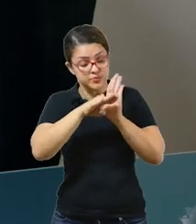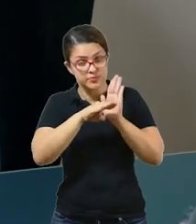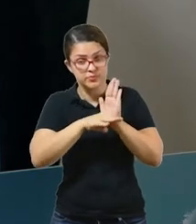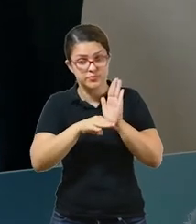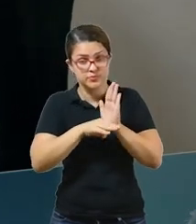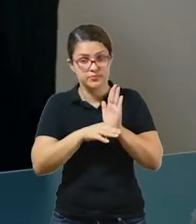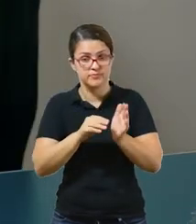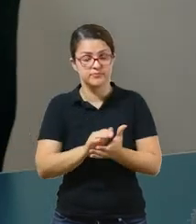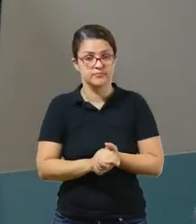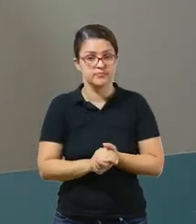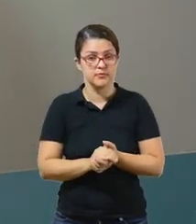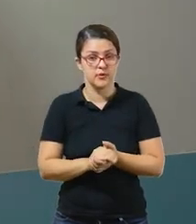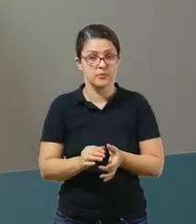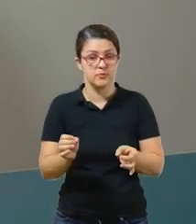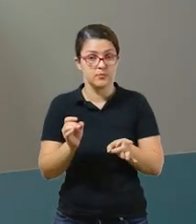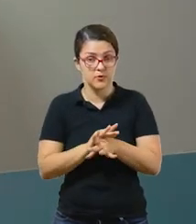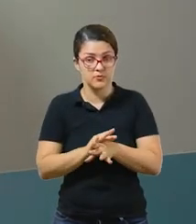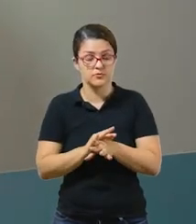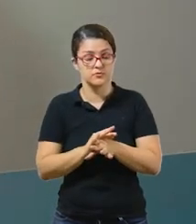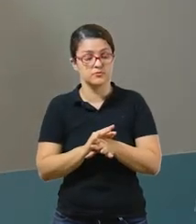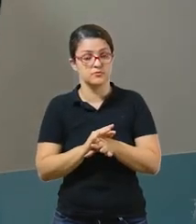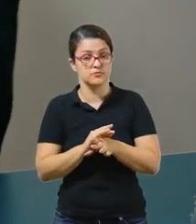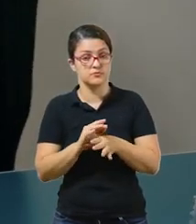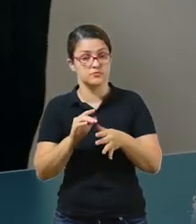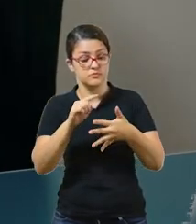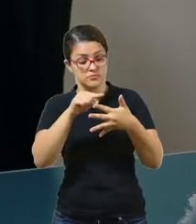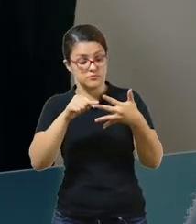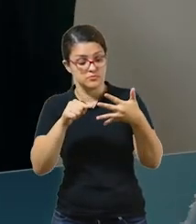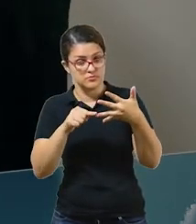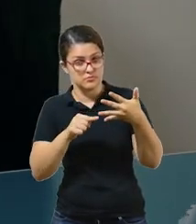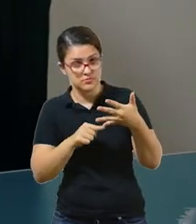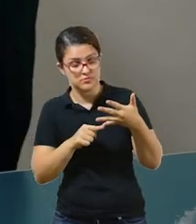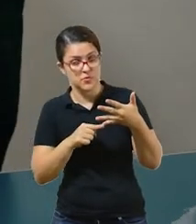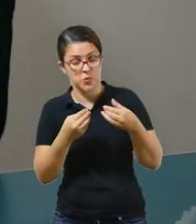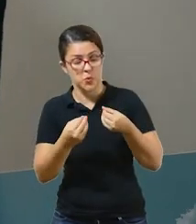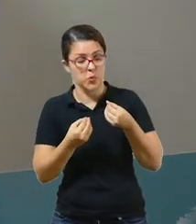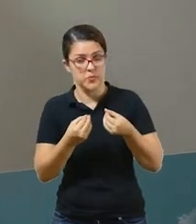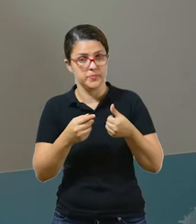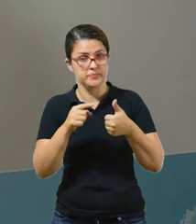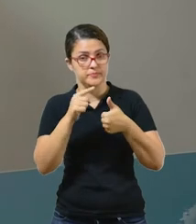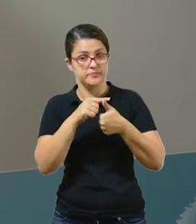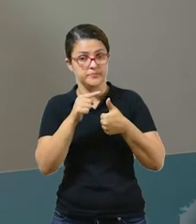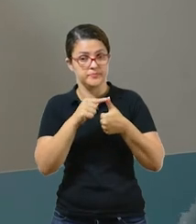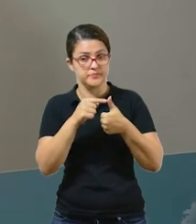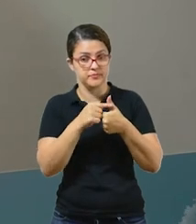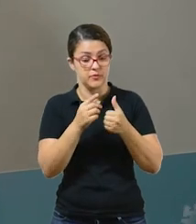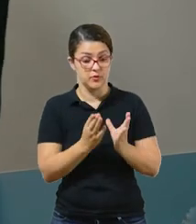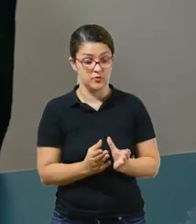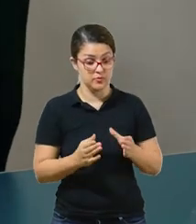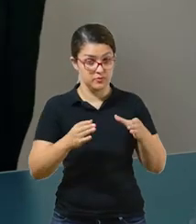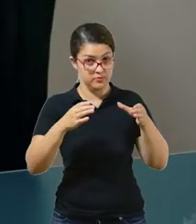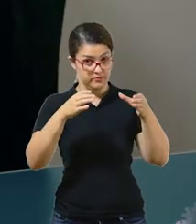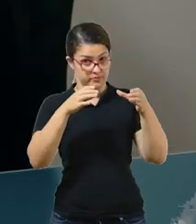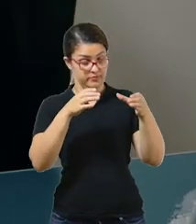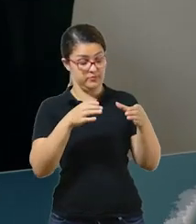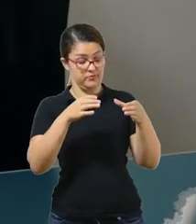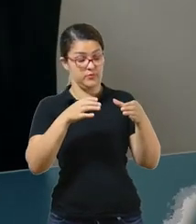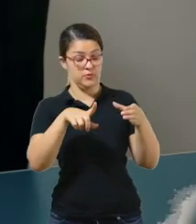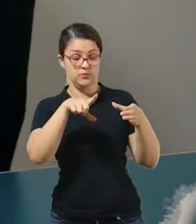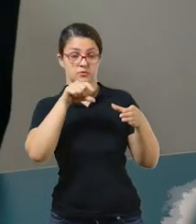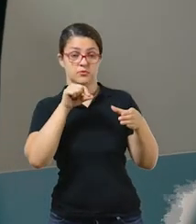Um canteiro pronto em cinco passos. Então o primeiro passo é, no vaso que você escolheu,